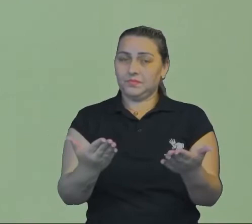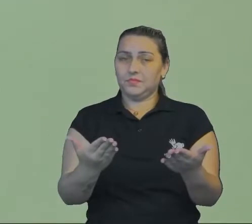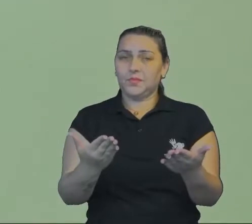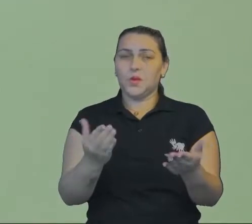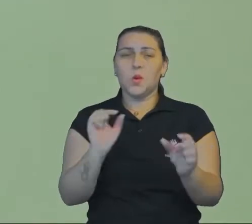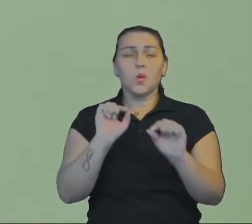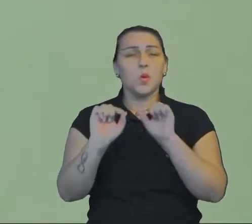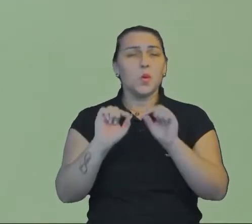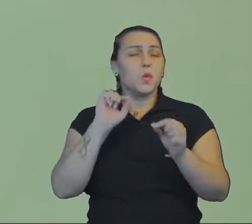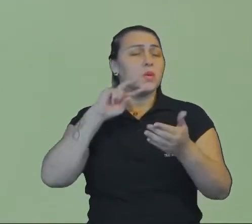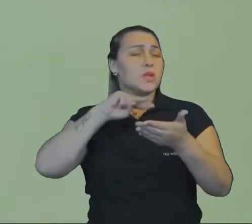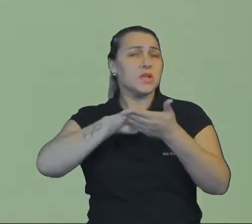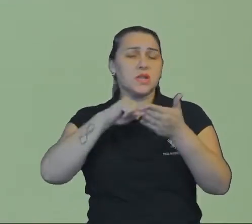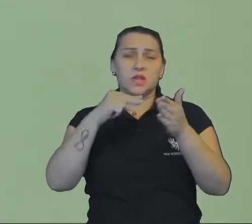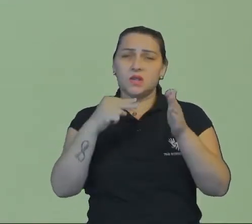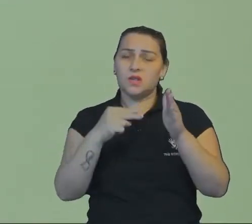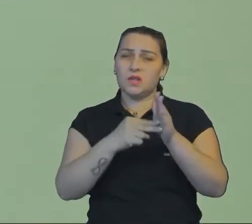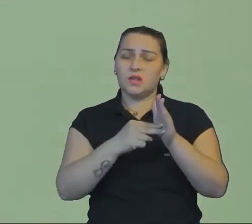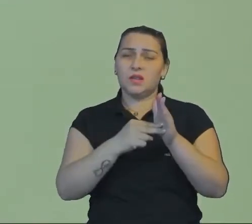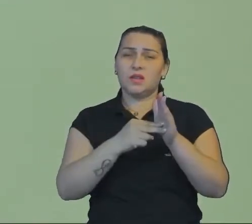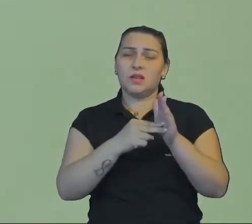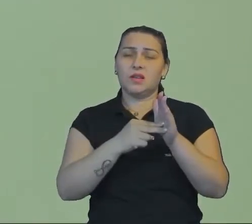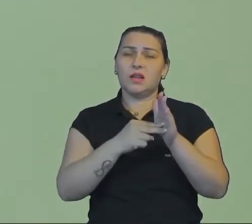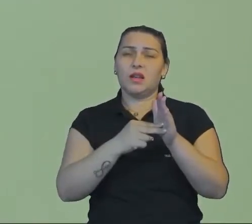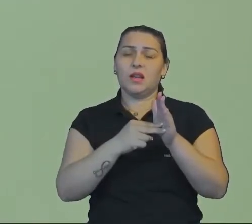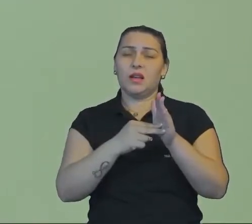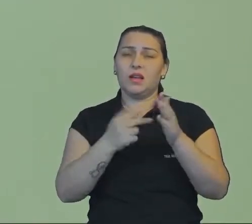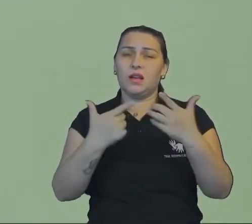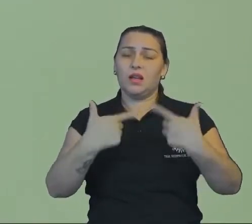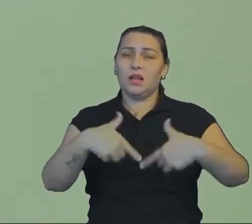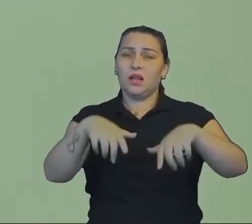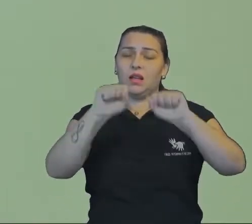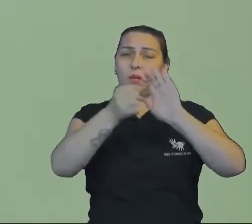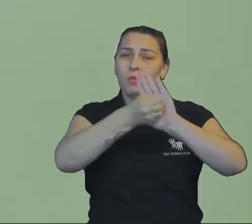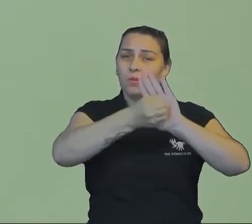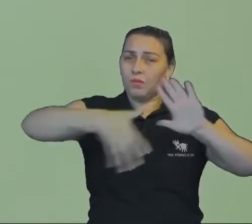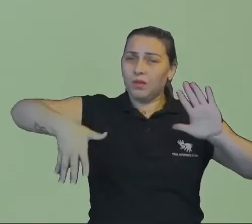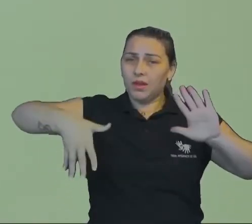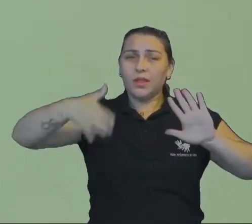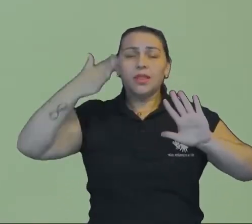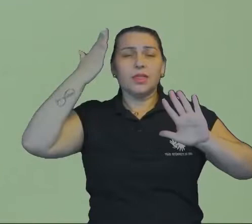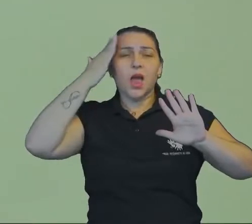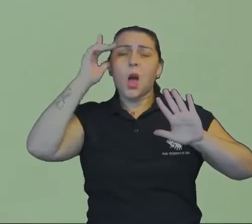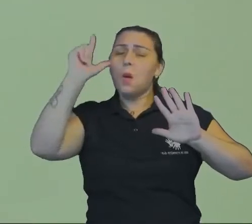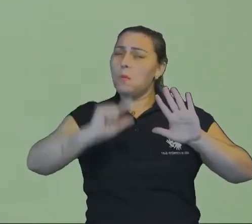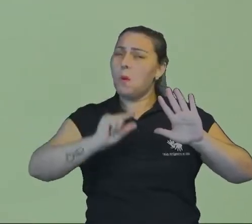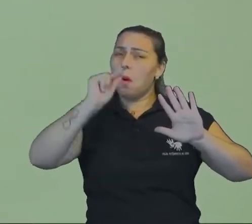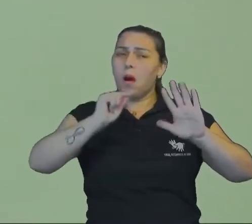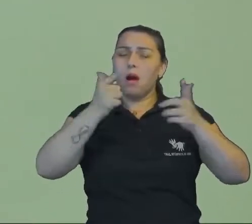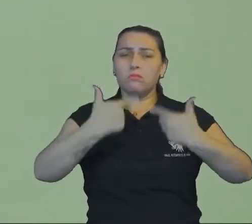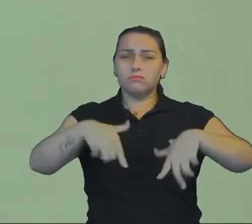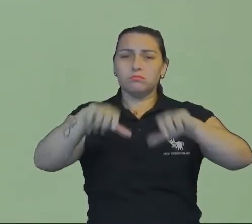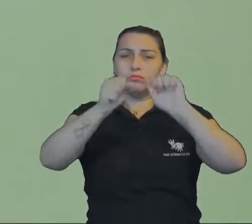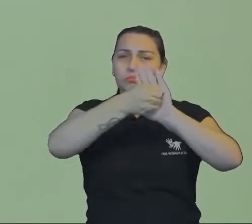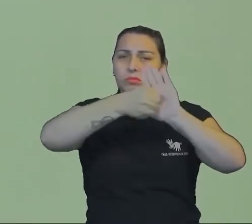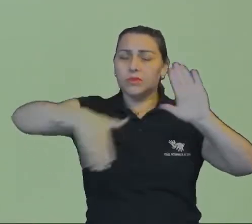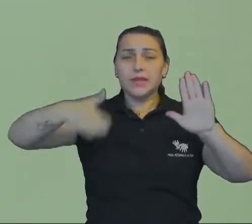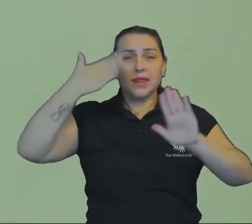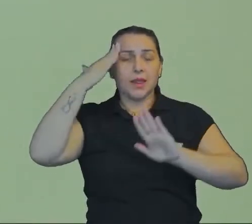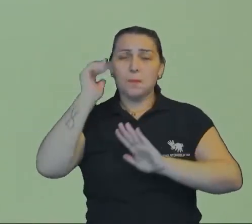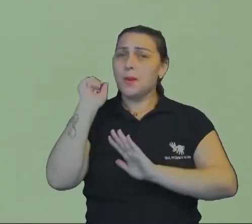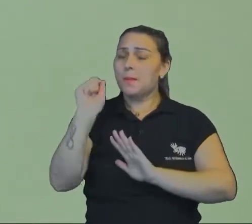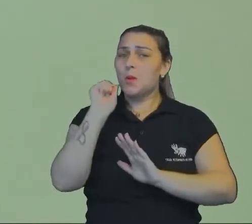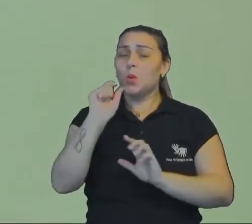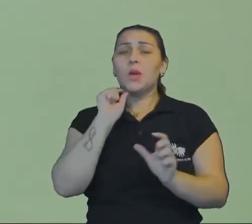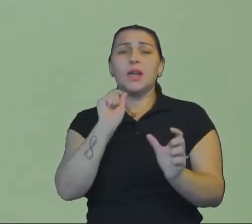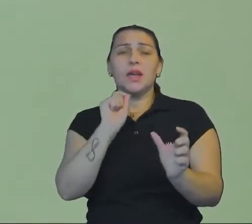efeito de sentido das figuras de linguagem. Mas para que a gente possa entender um pouquinho as figuras de linguagem, a gente precisa entender primeiro o